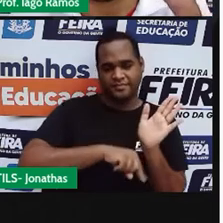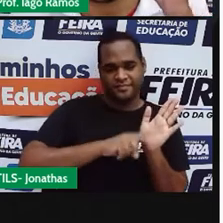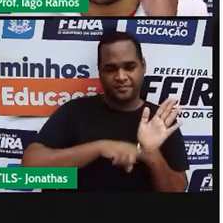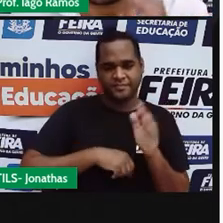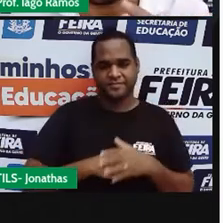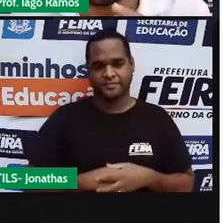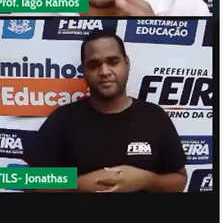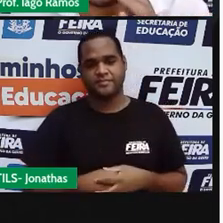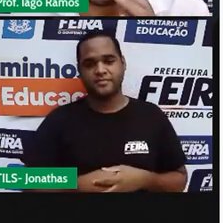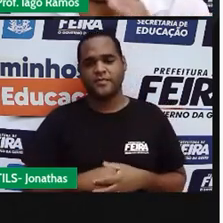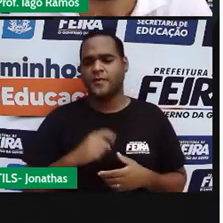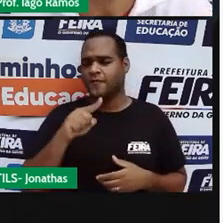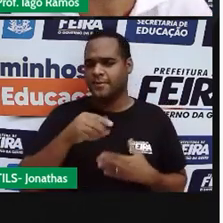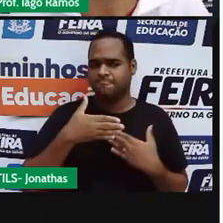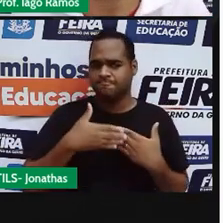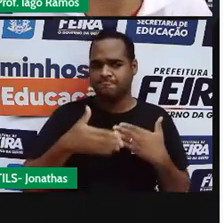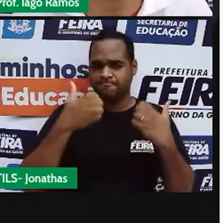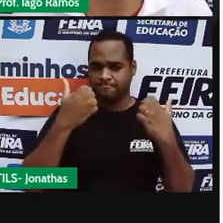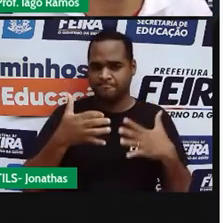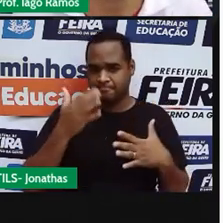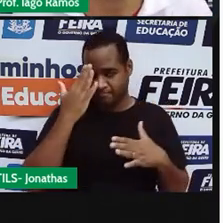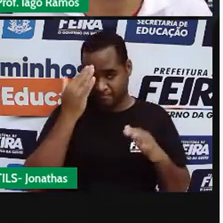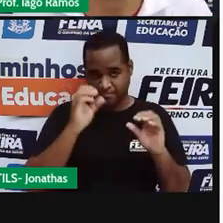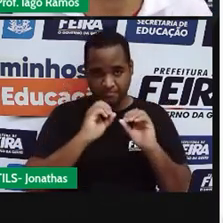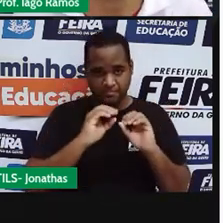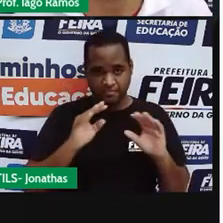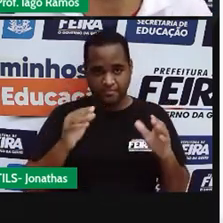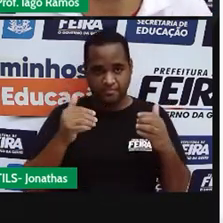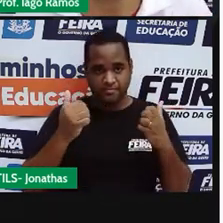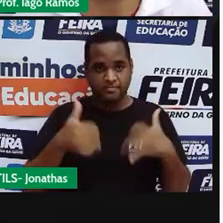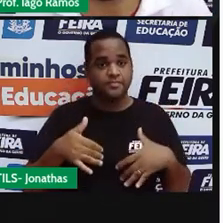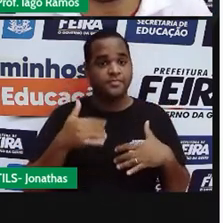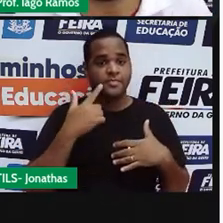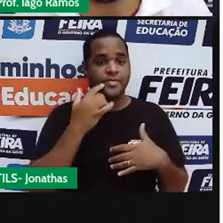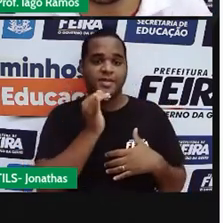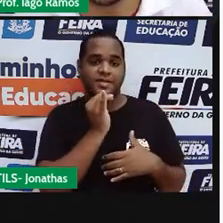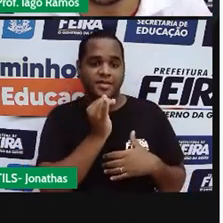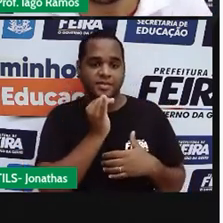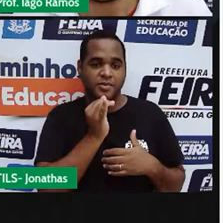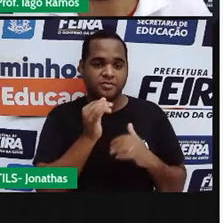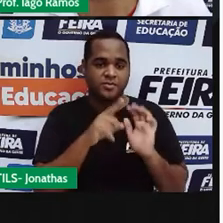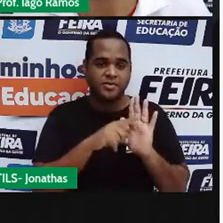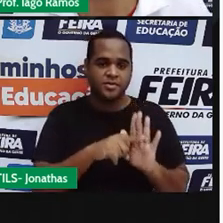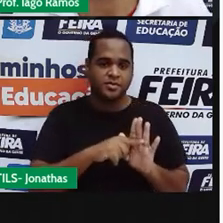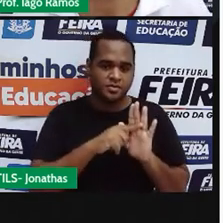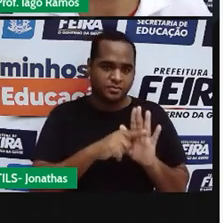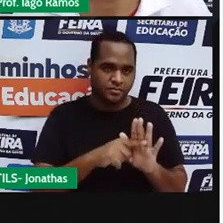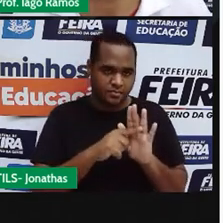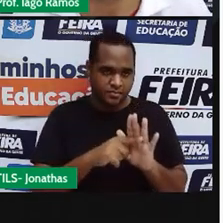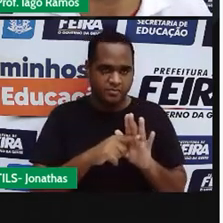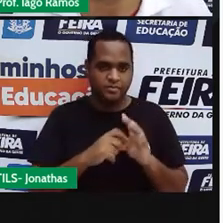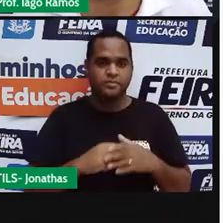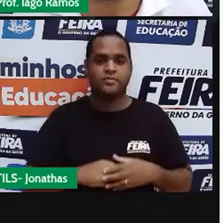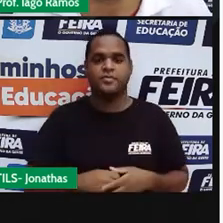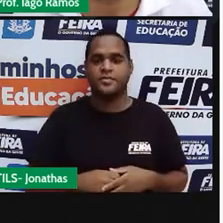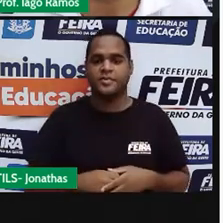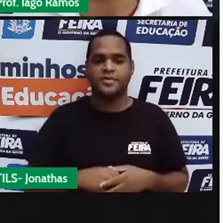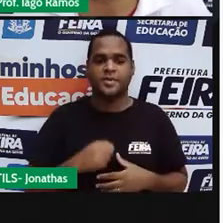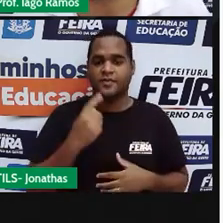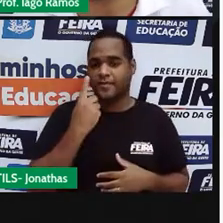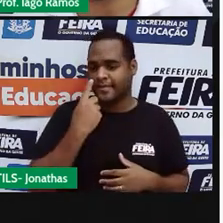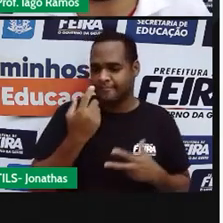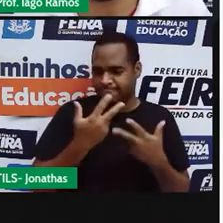Você vai entender melhor com esses exemplos que eu vou trazer aqui agora e que a gente vai analisar na